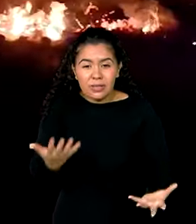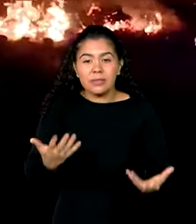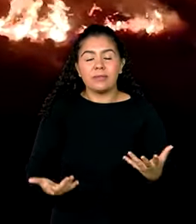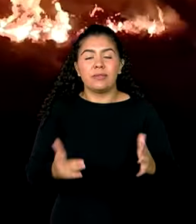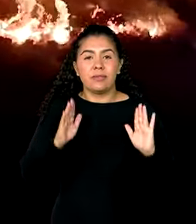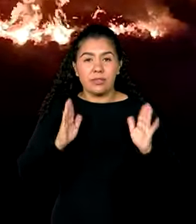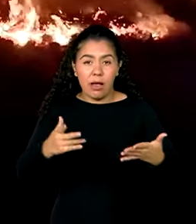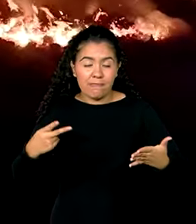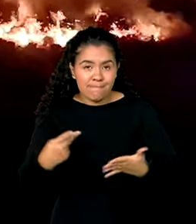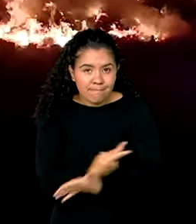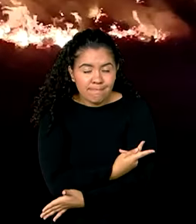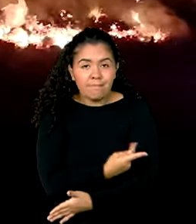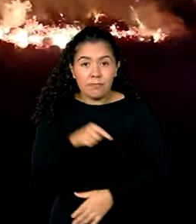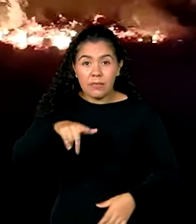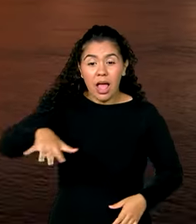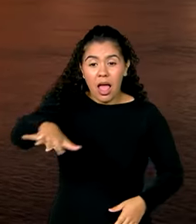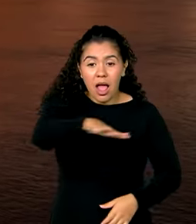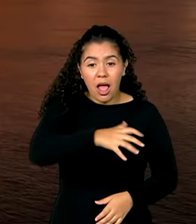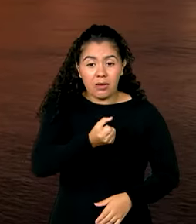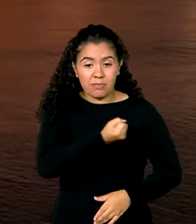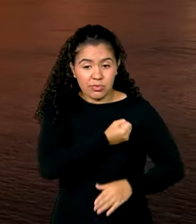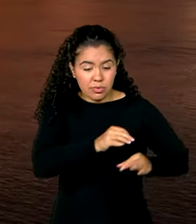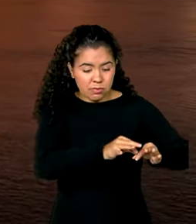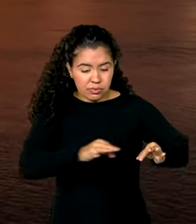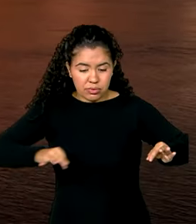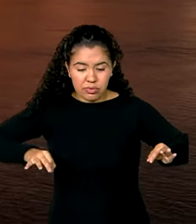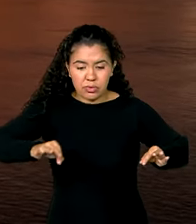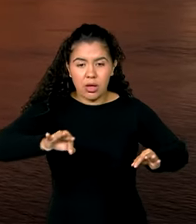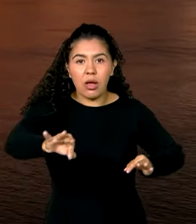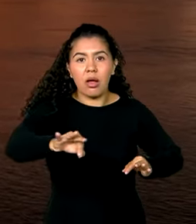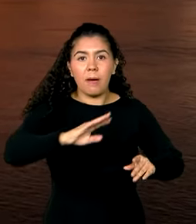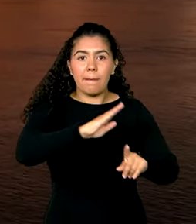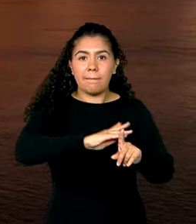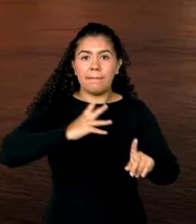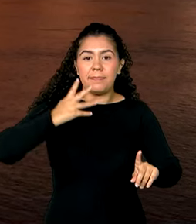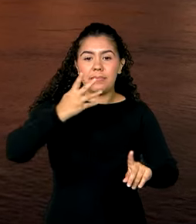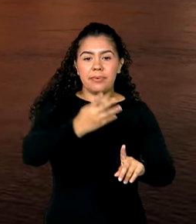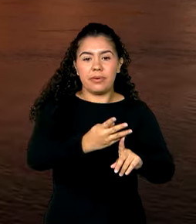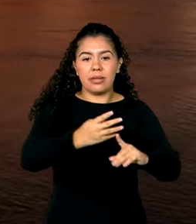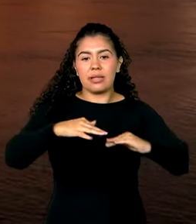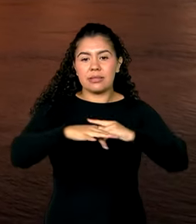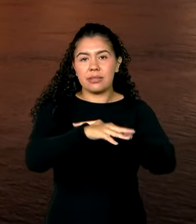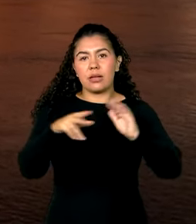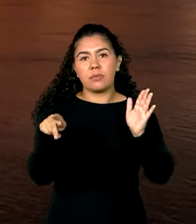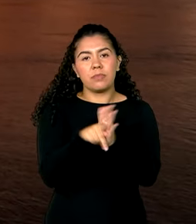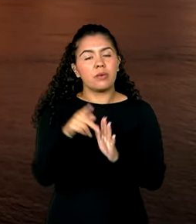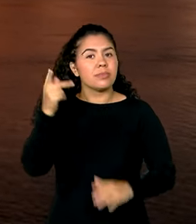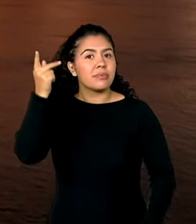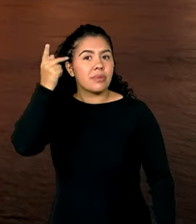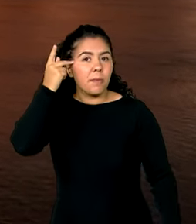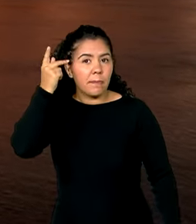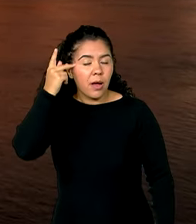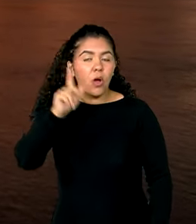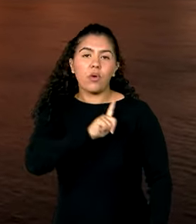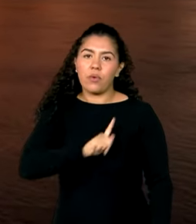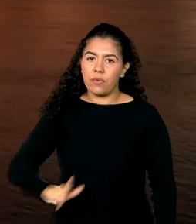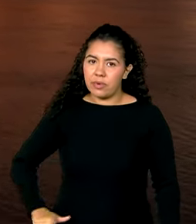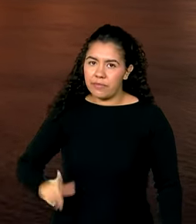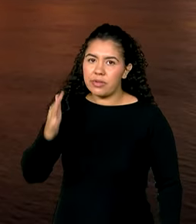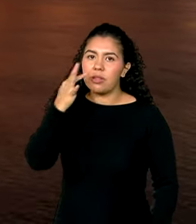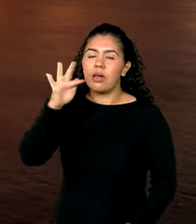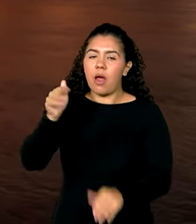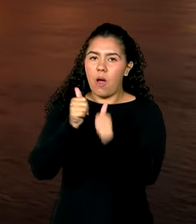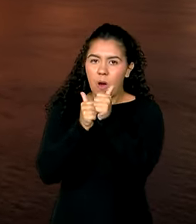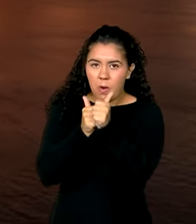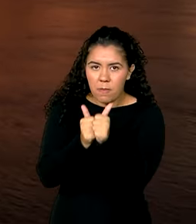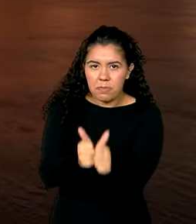fogo. A área é quase quatro vezes o tamanho do território da cidade de São Paulo. O governo federal tem acompanhado a